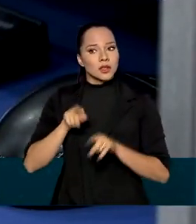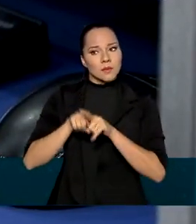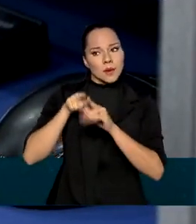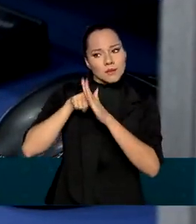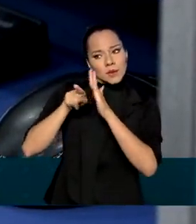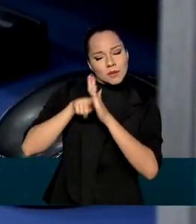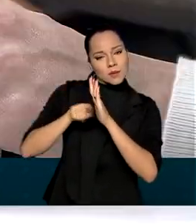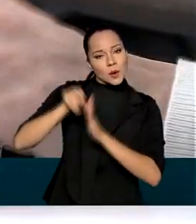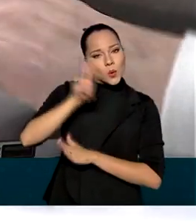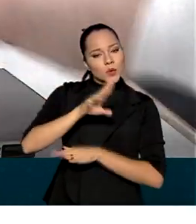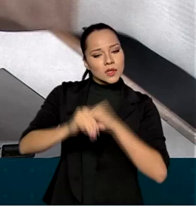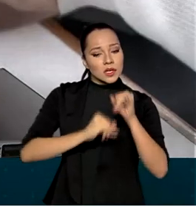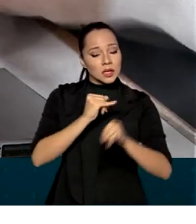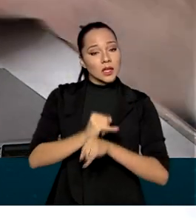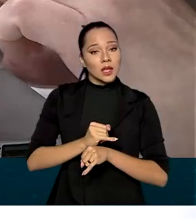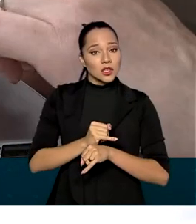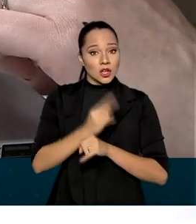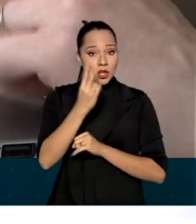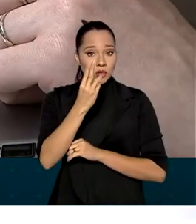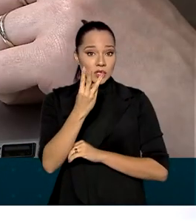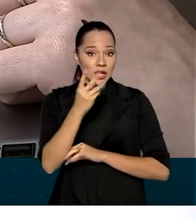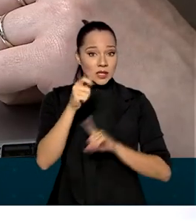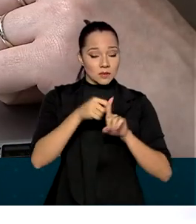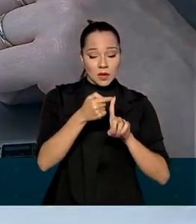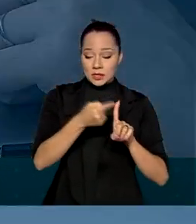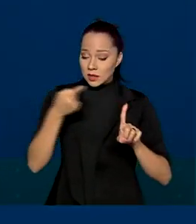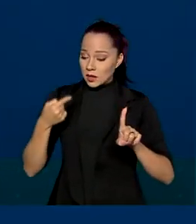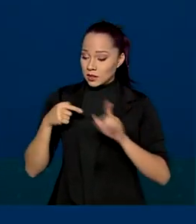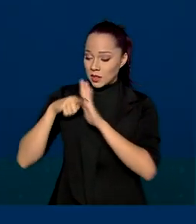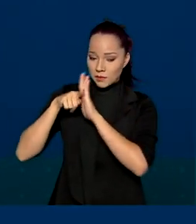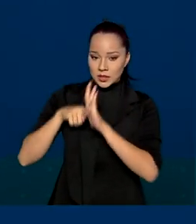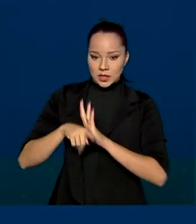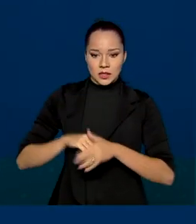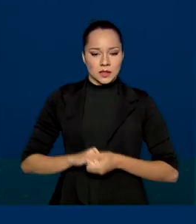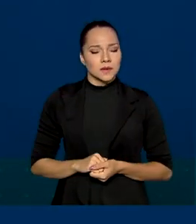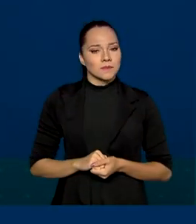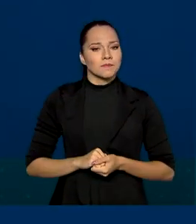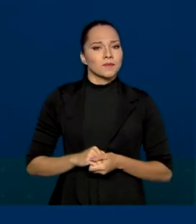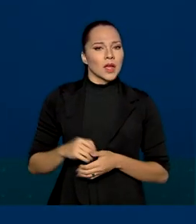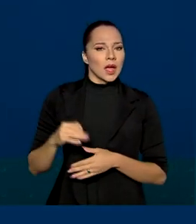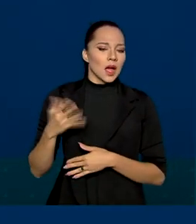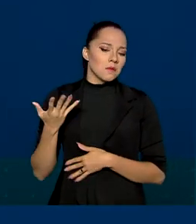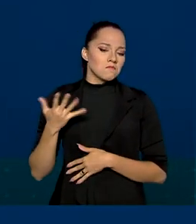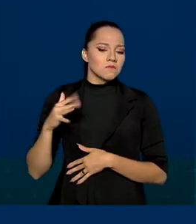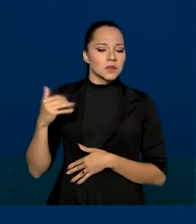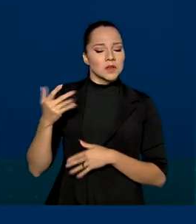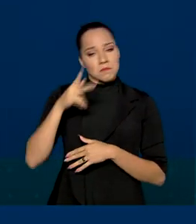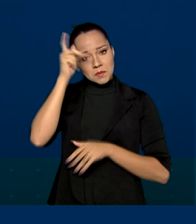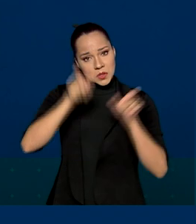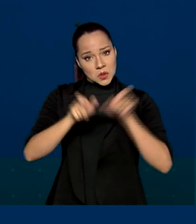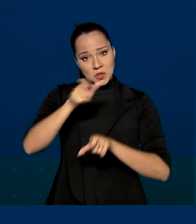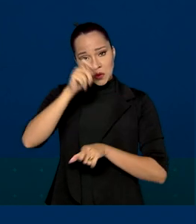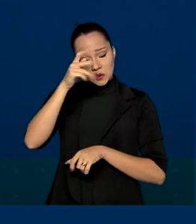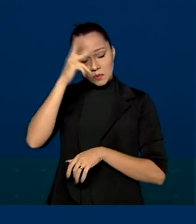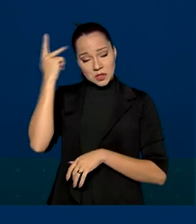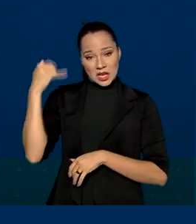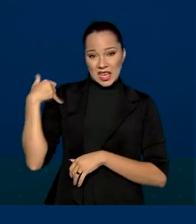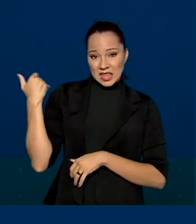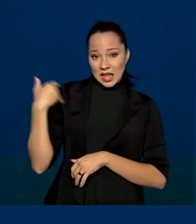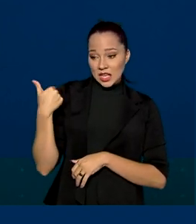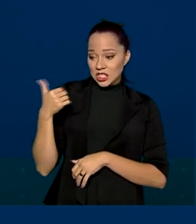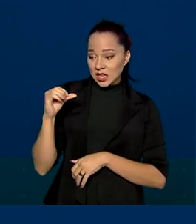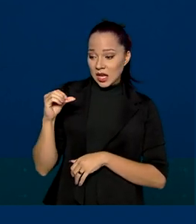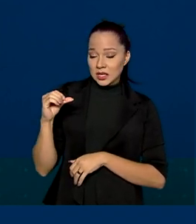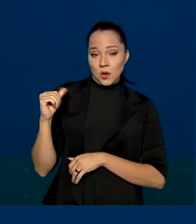uso de internet nos três meses anteriores à pesquisa. Considerando a faixa de pessoas no Brasil de 10 anos de